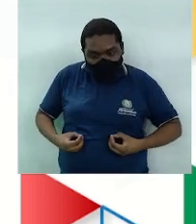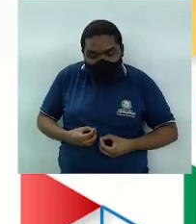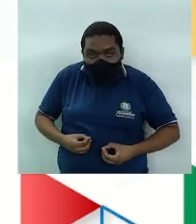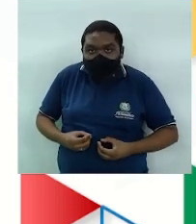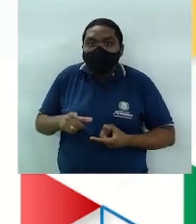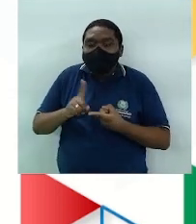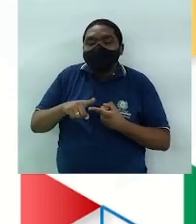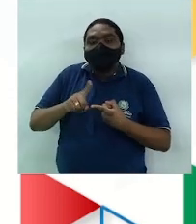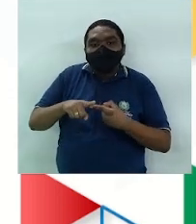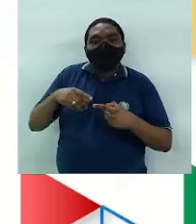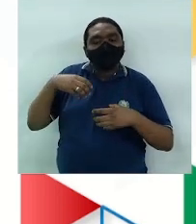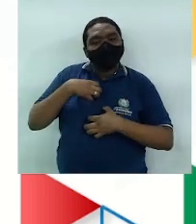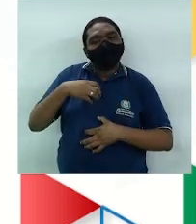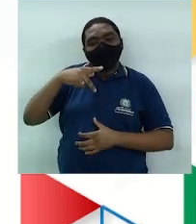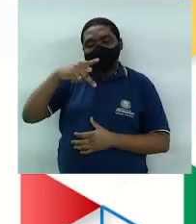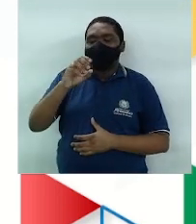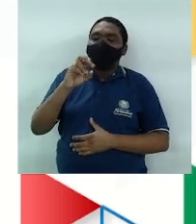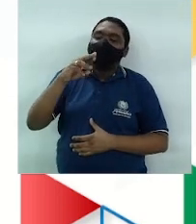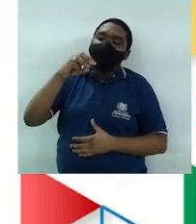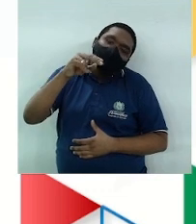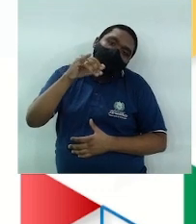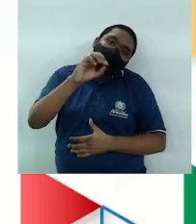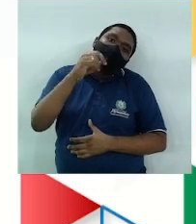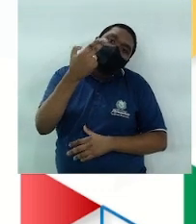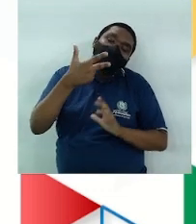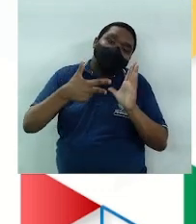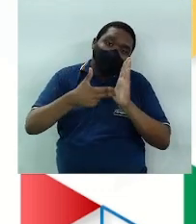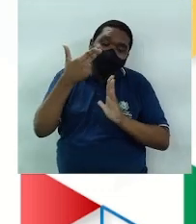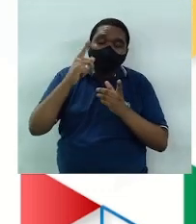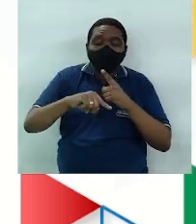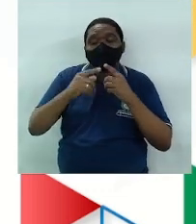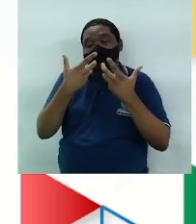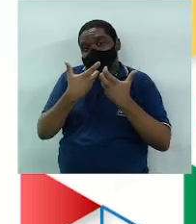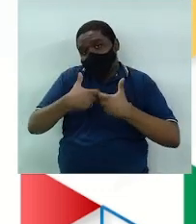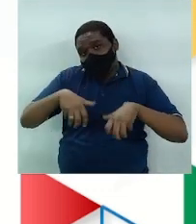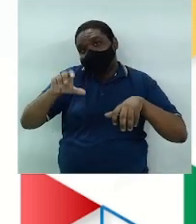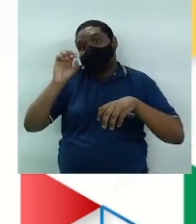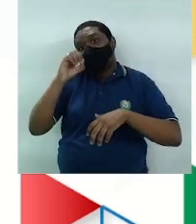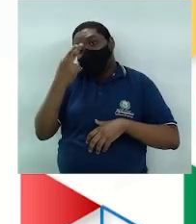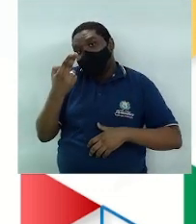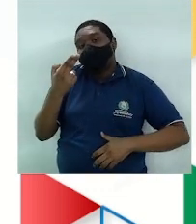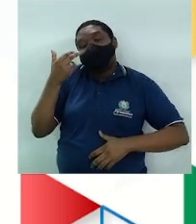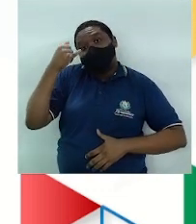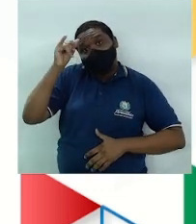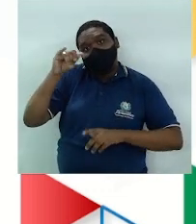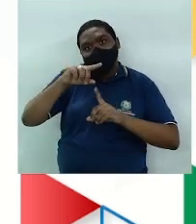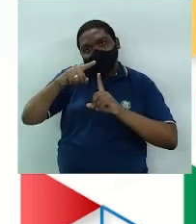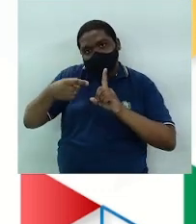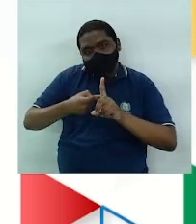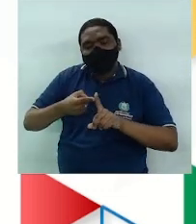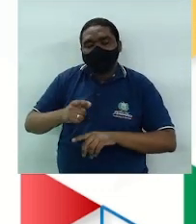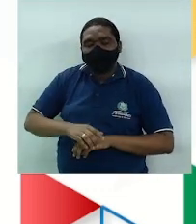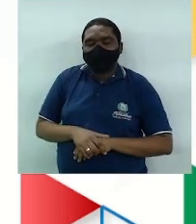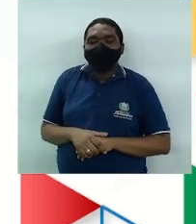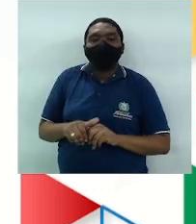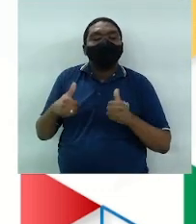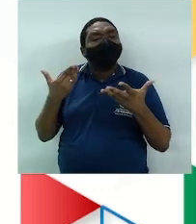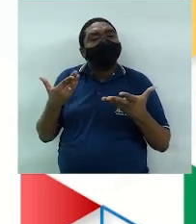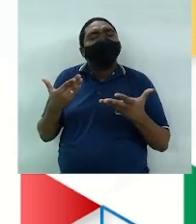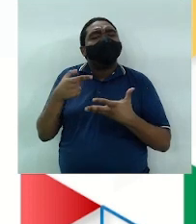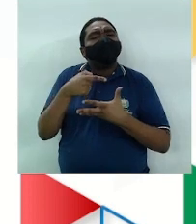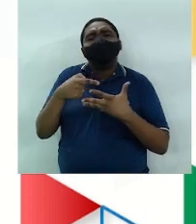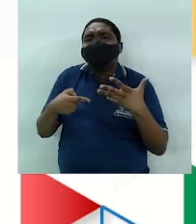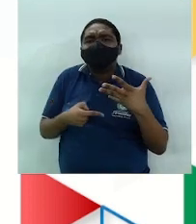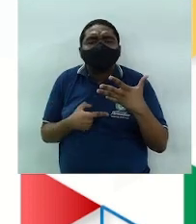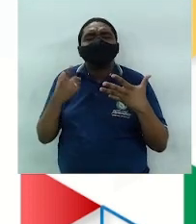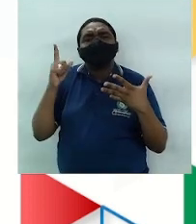Métodos hormonais, Métodos cirúrgicos e Métodos naturais ou de abstinência periódica. Qual dos métodos